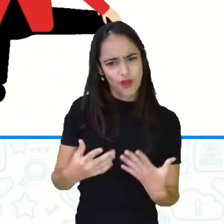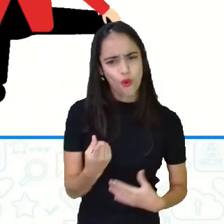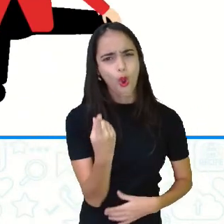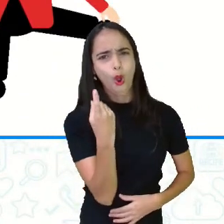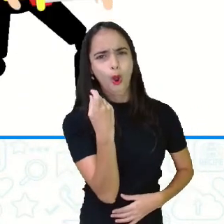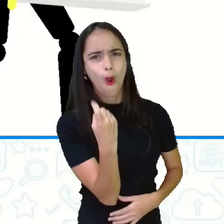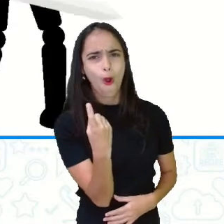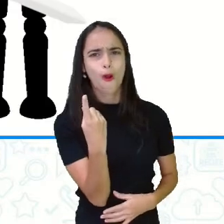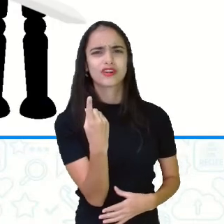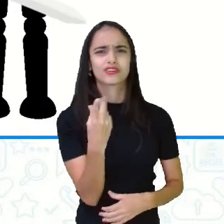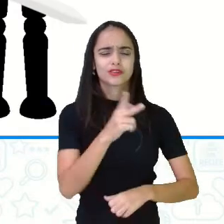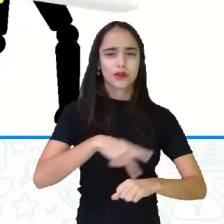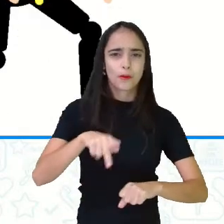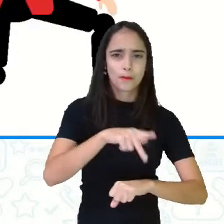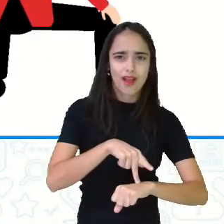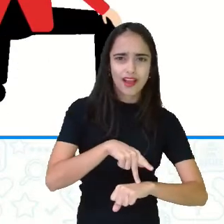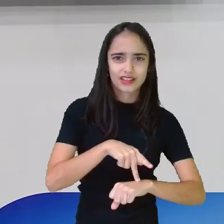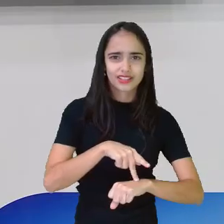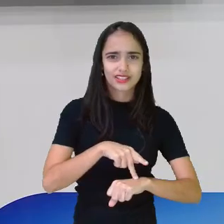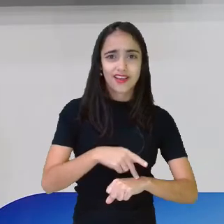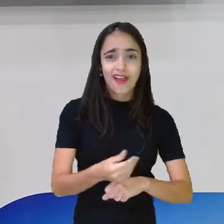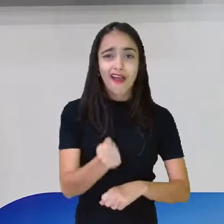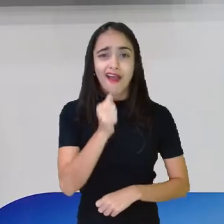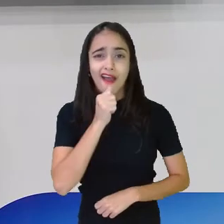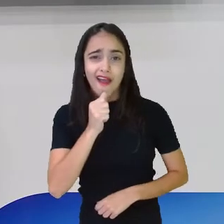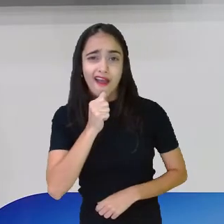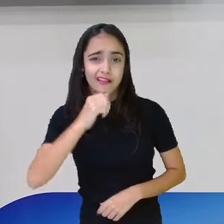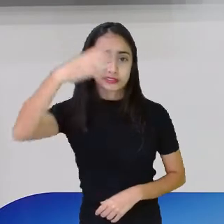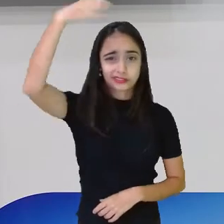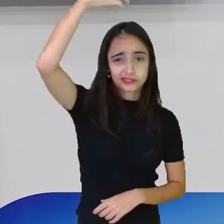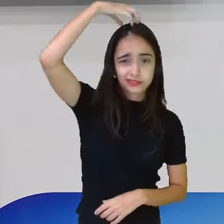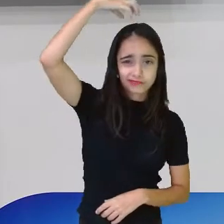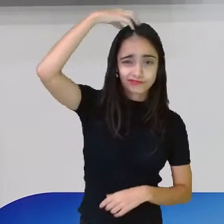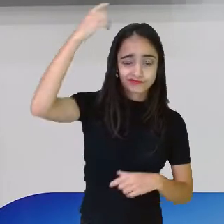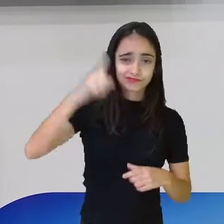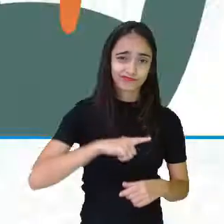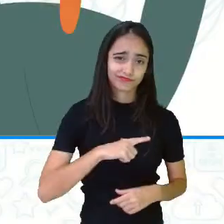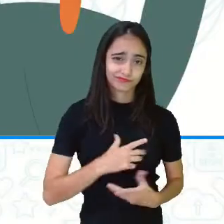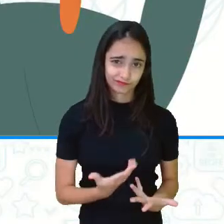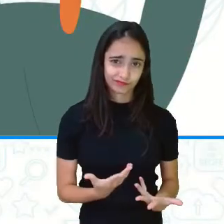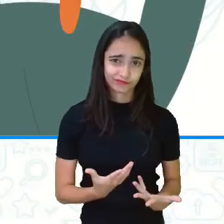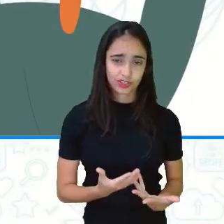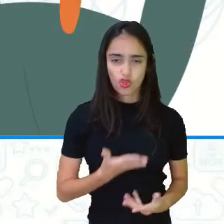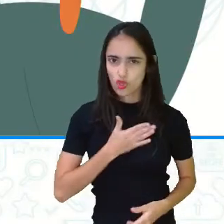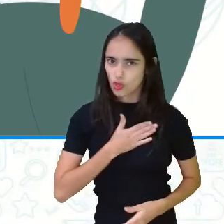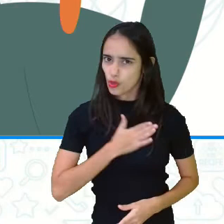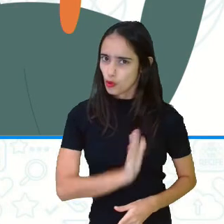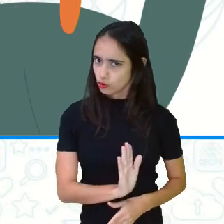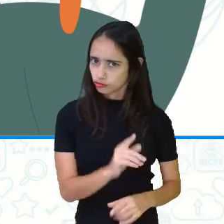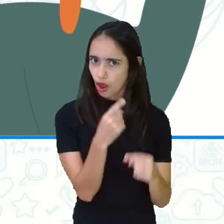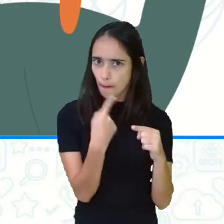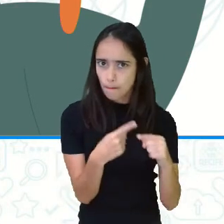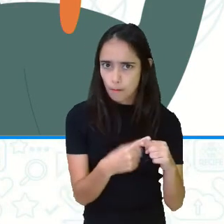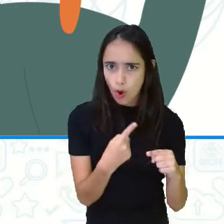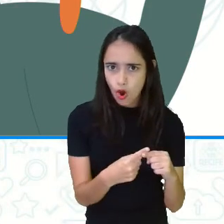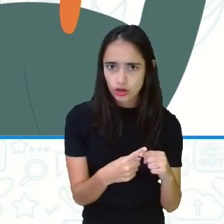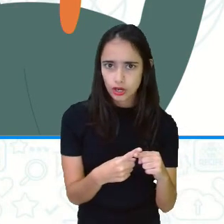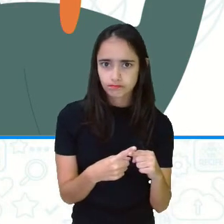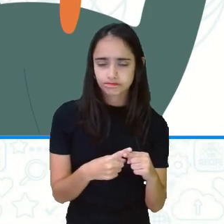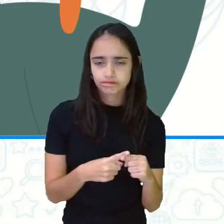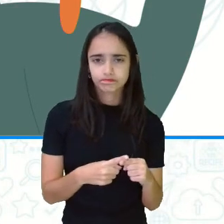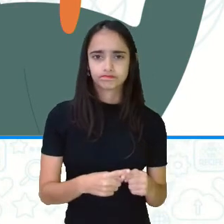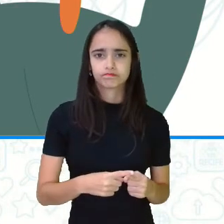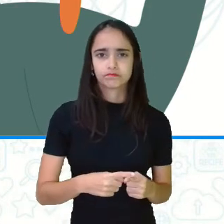ainda era monarquia. E eles não gostaram de saber isso, não. Por quê? Os combatentes militares brasileiros,